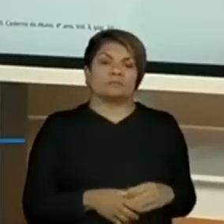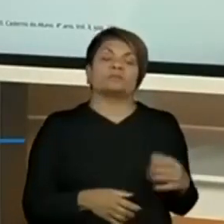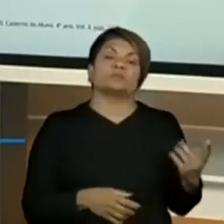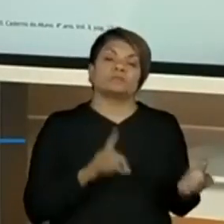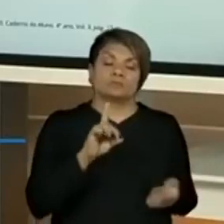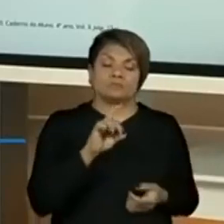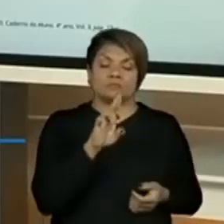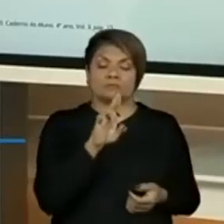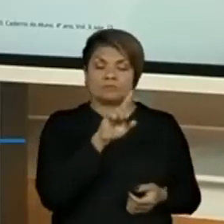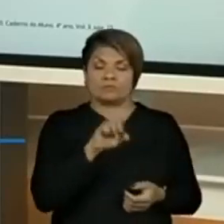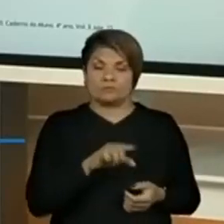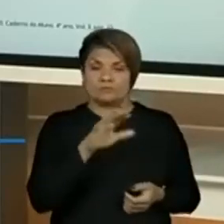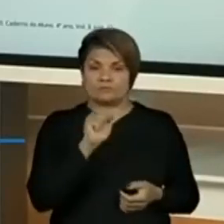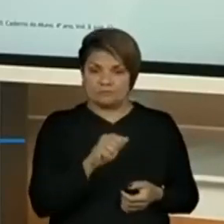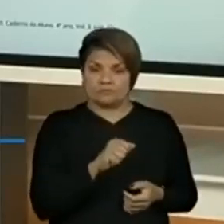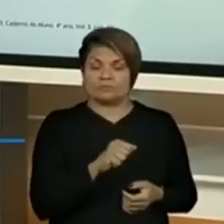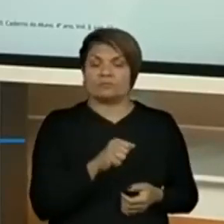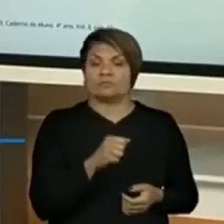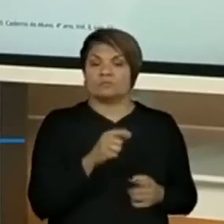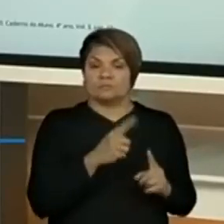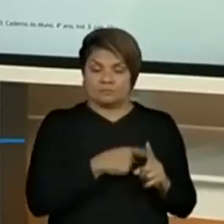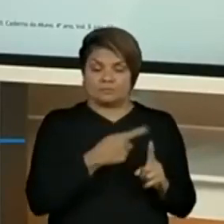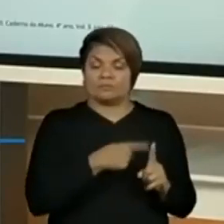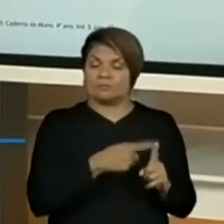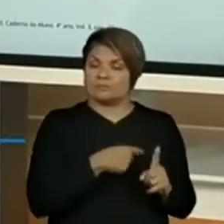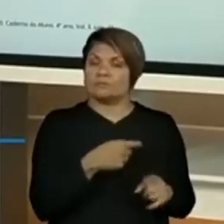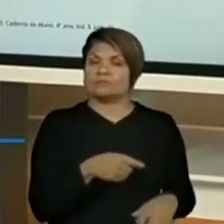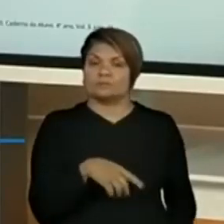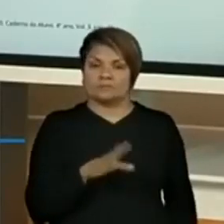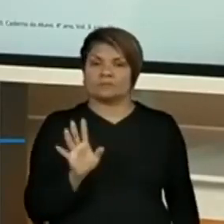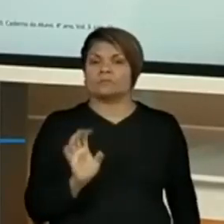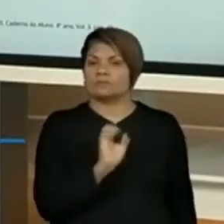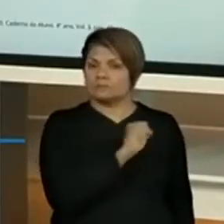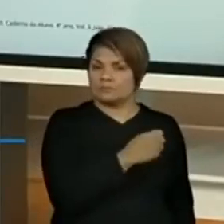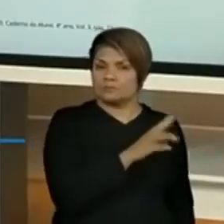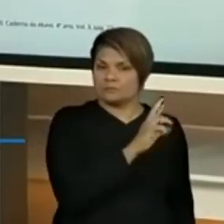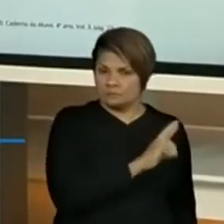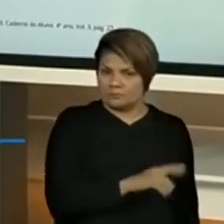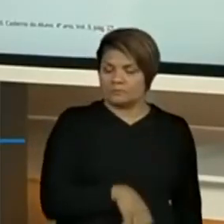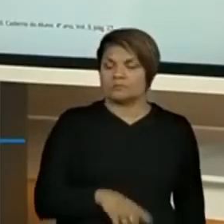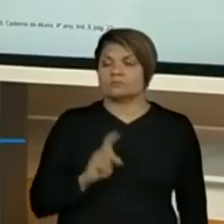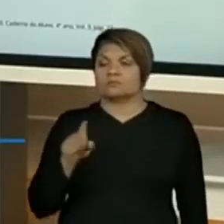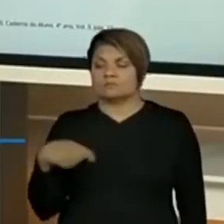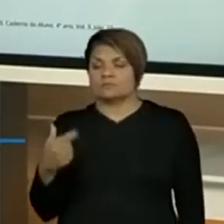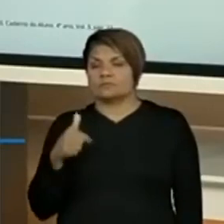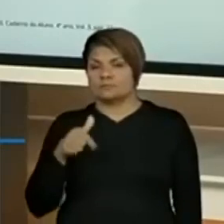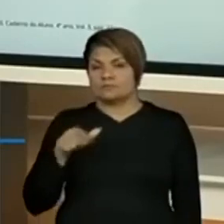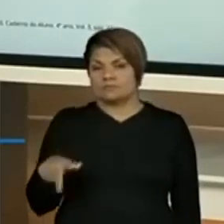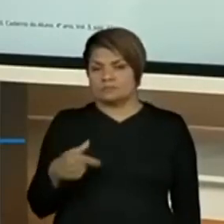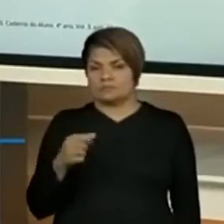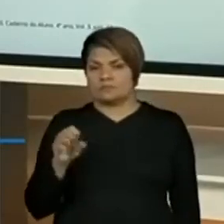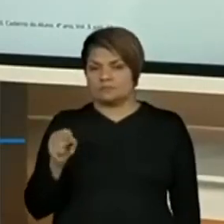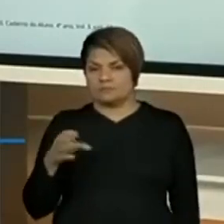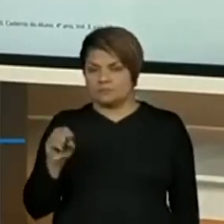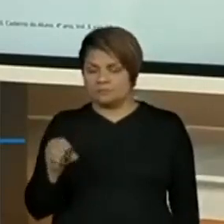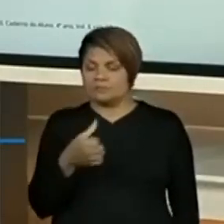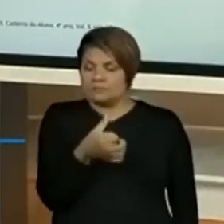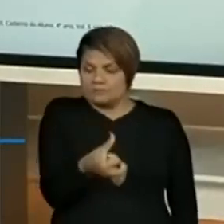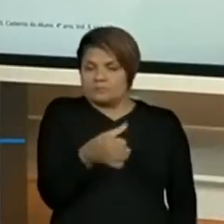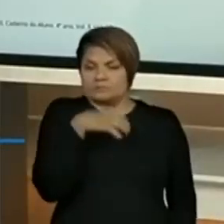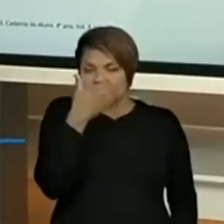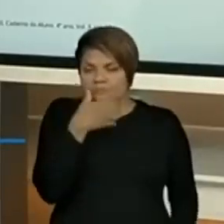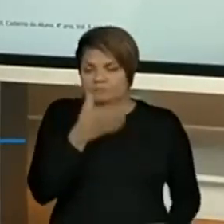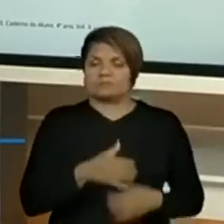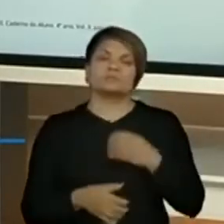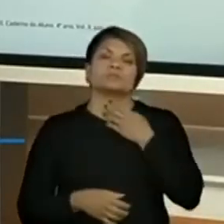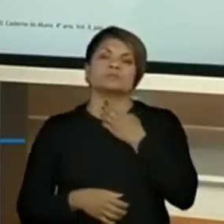Nica e R$ 7,80 em seis maçãs, certo? Vamos entender agora o que